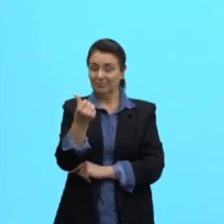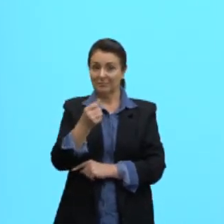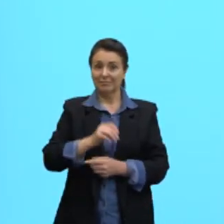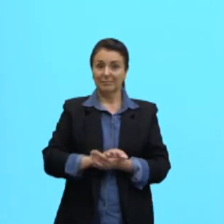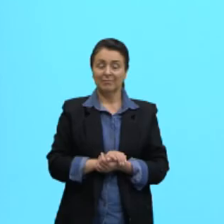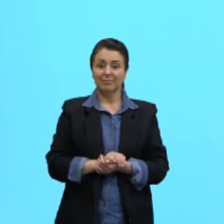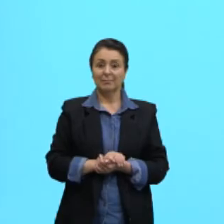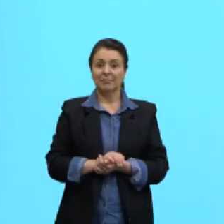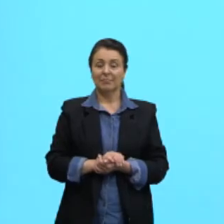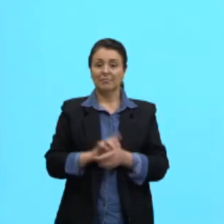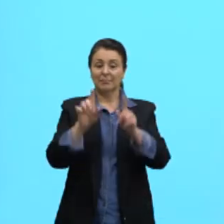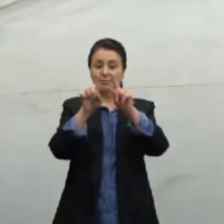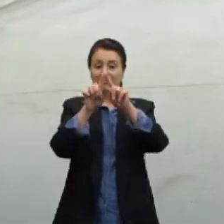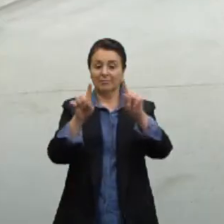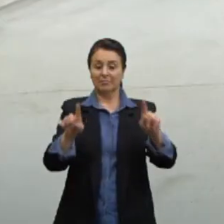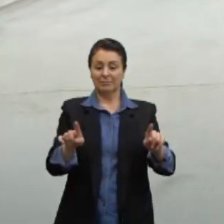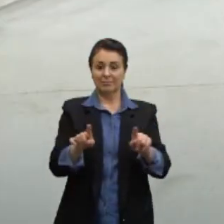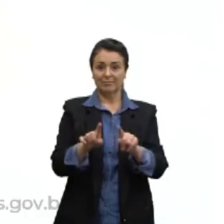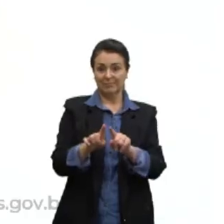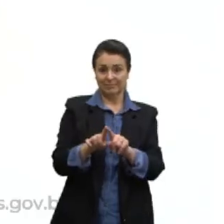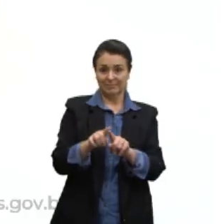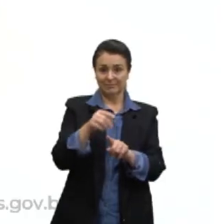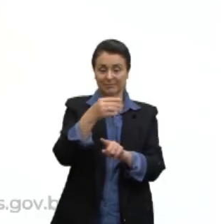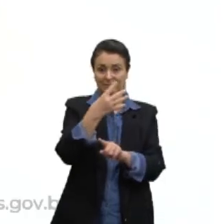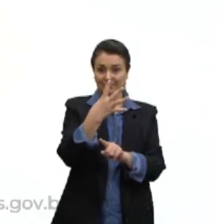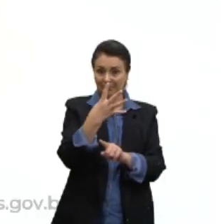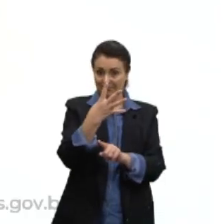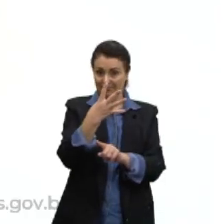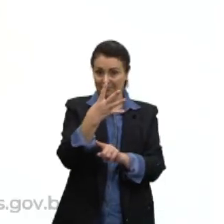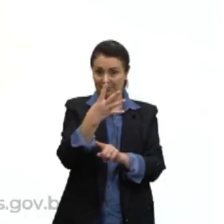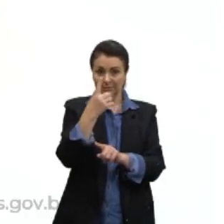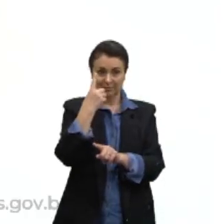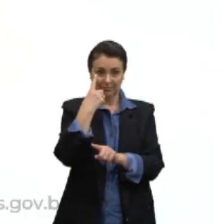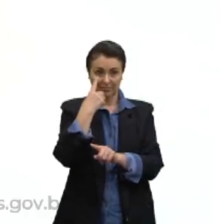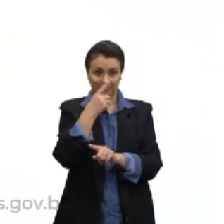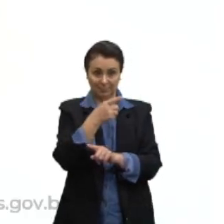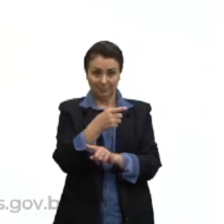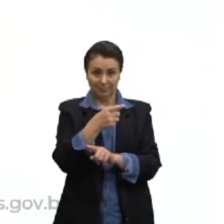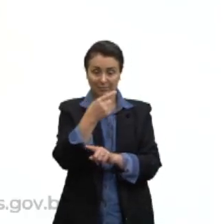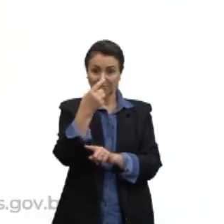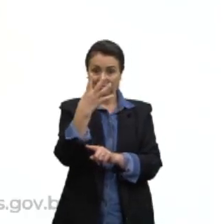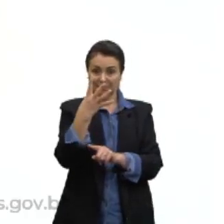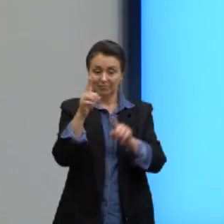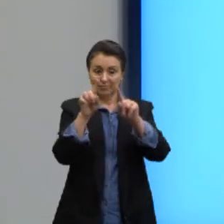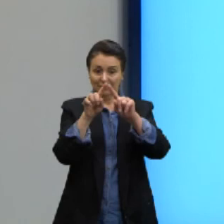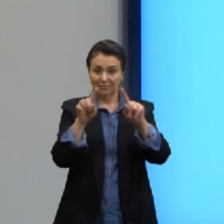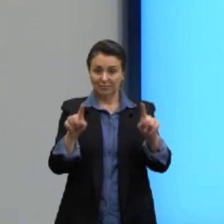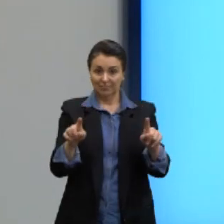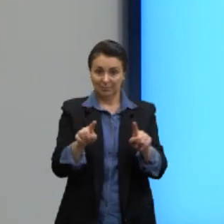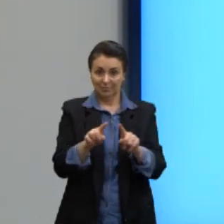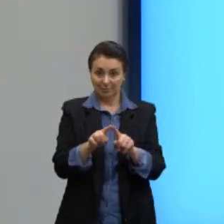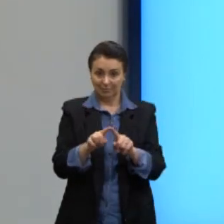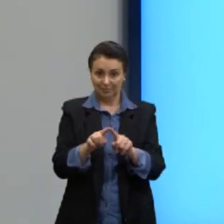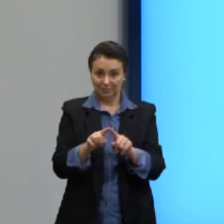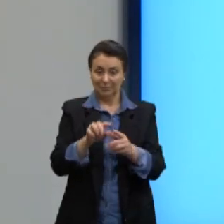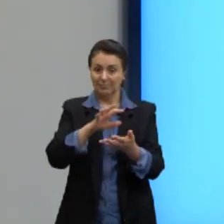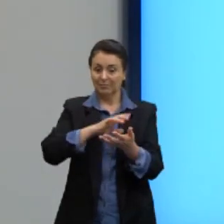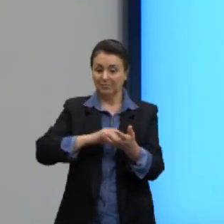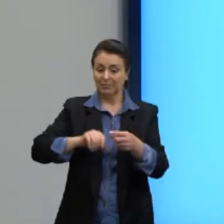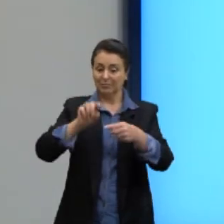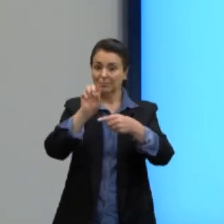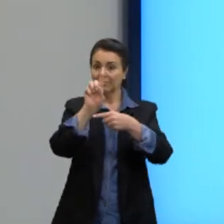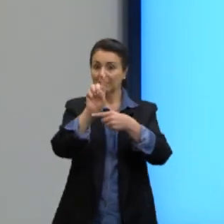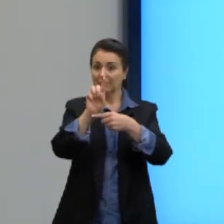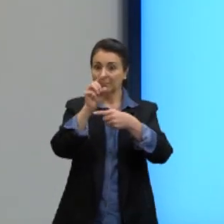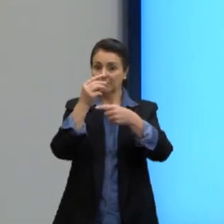O da pirâmide, são quatro pirâmides, e cada uma delas, para eu calcular o volume, é um terço da área da